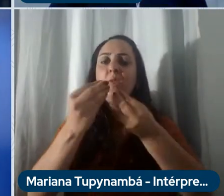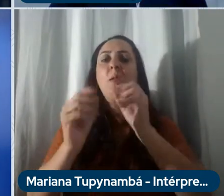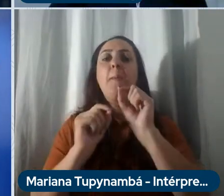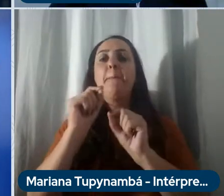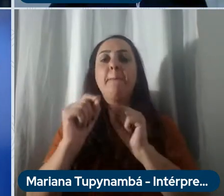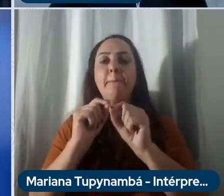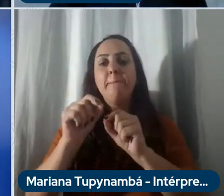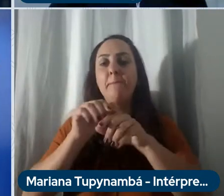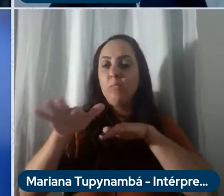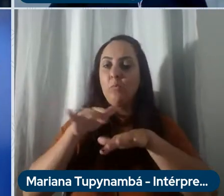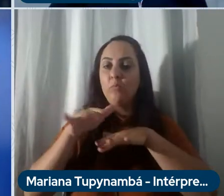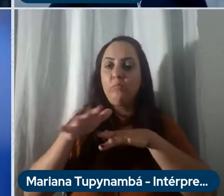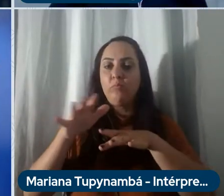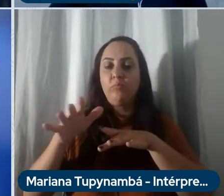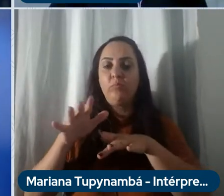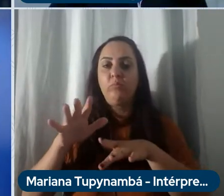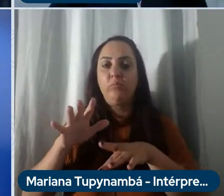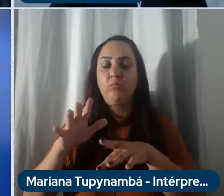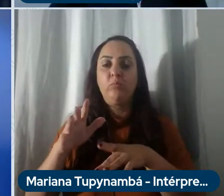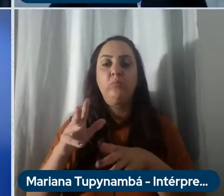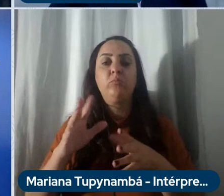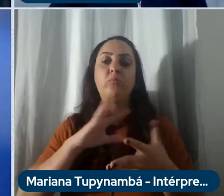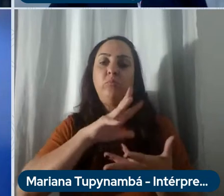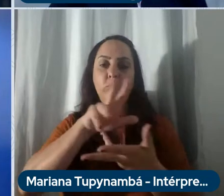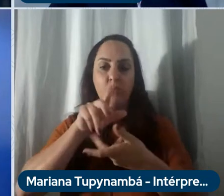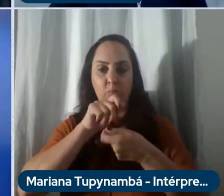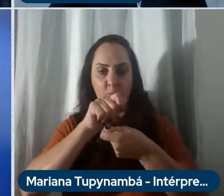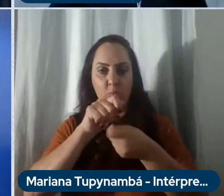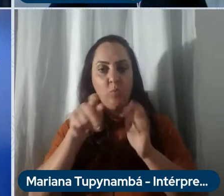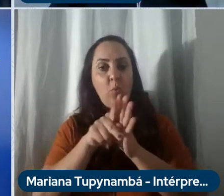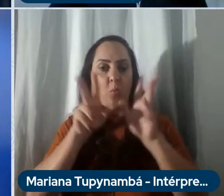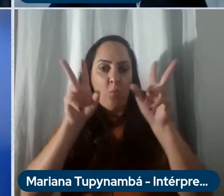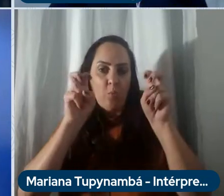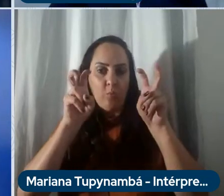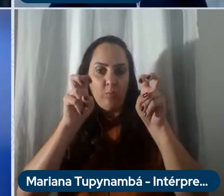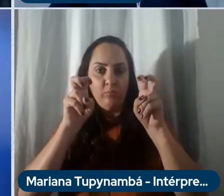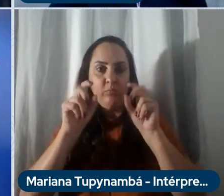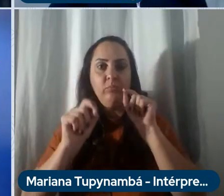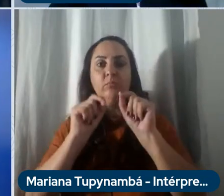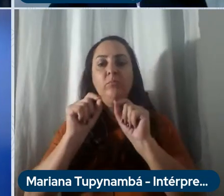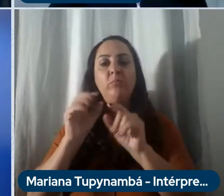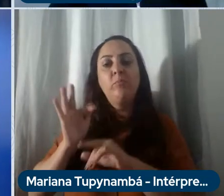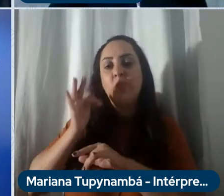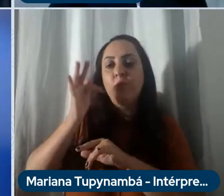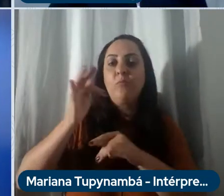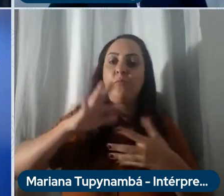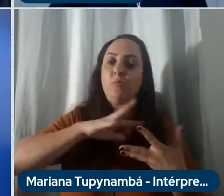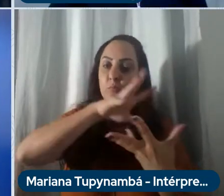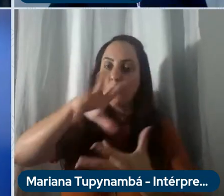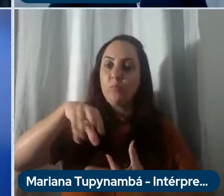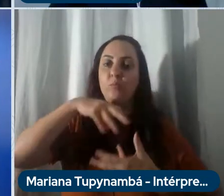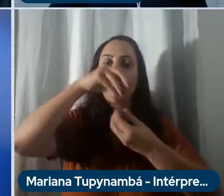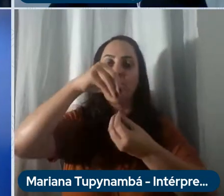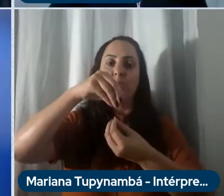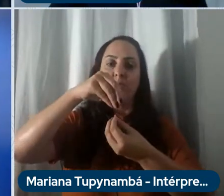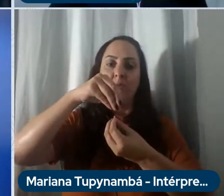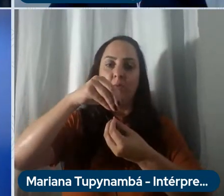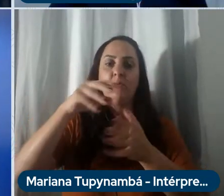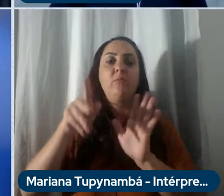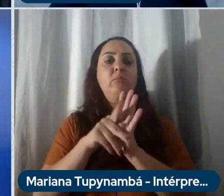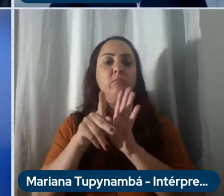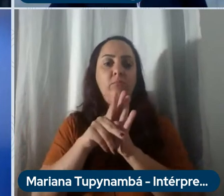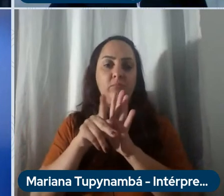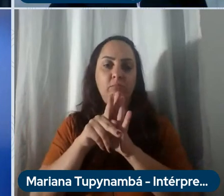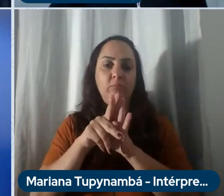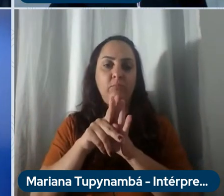Futuro da Mobilidade Sustentável será proferida pelo presidente da Estelantes para a América do Sul, Sr. Antônio Filosa.